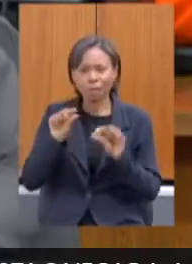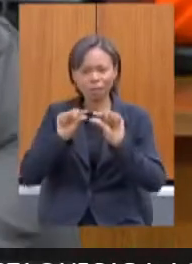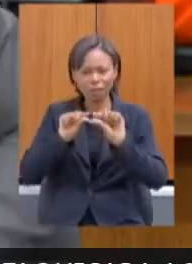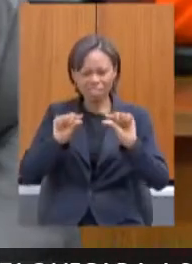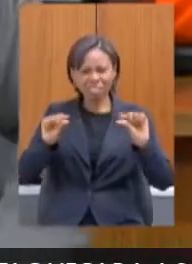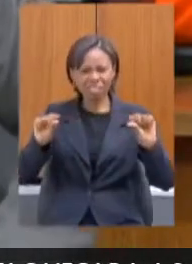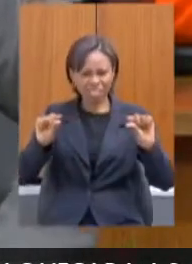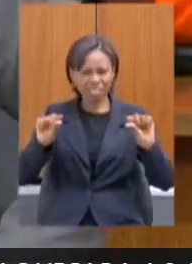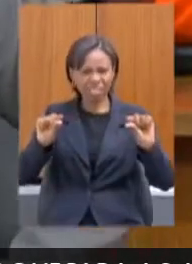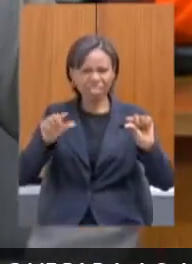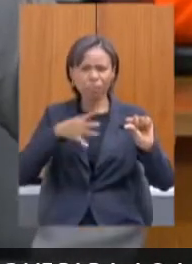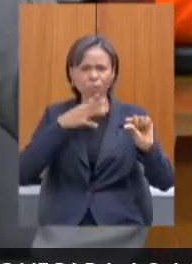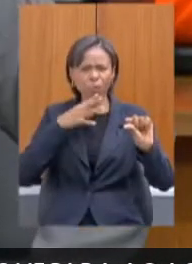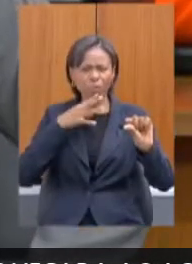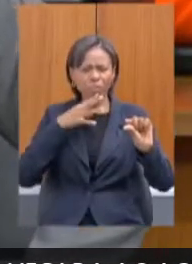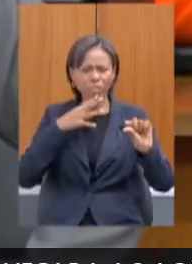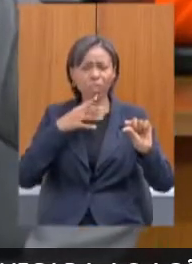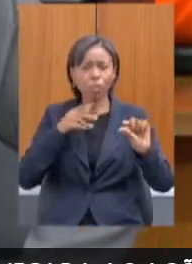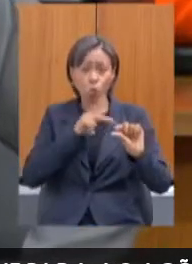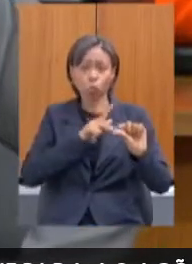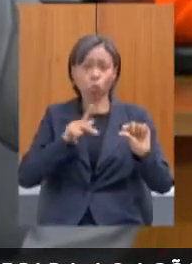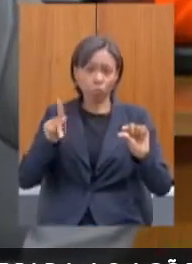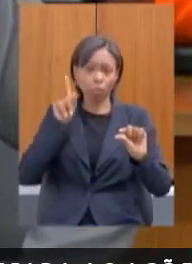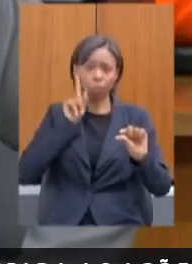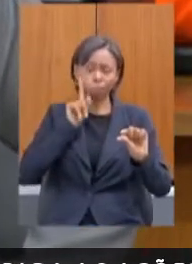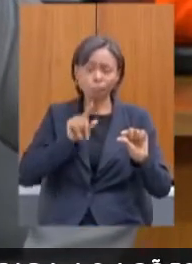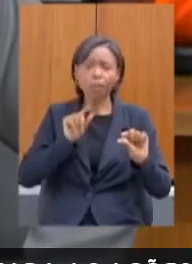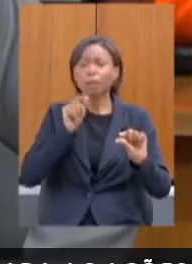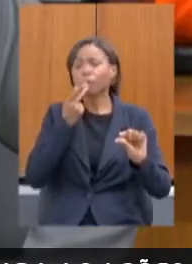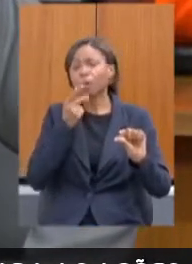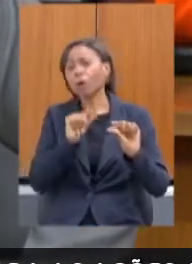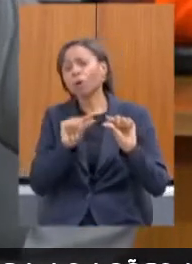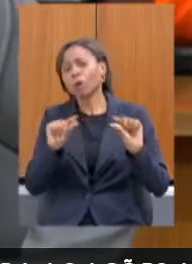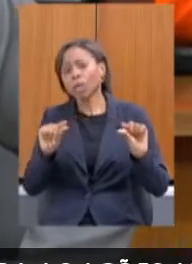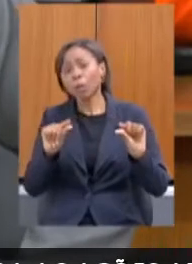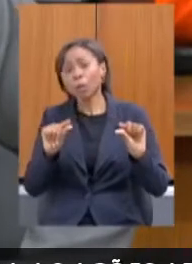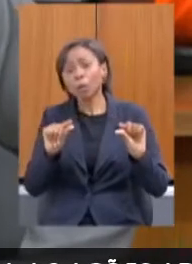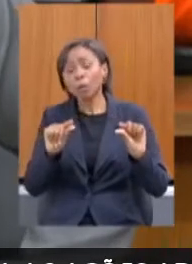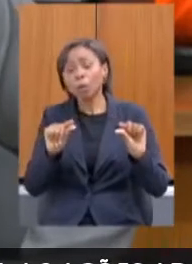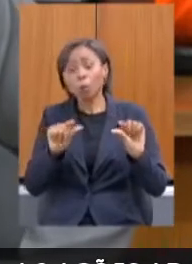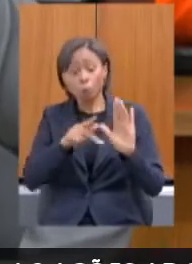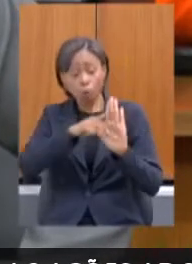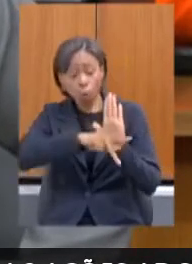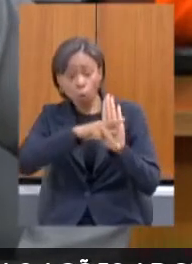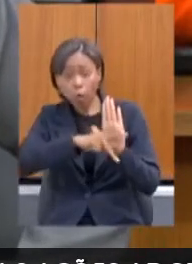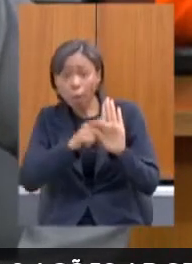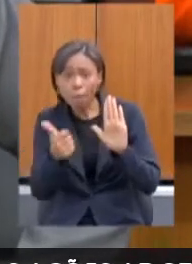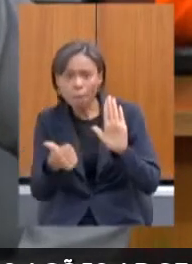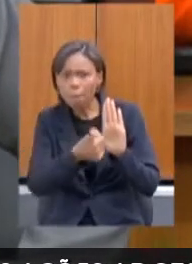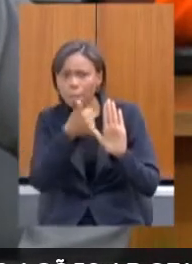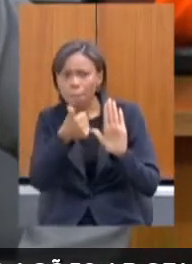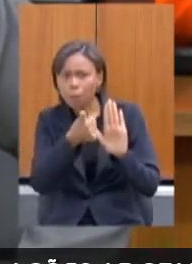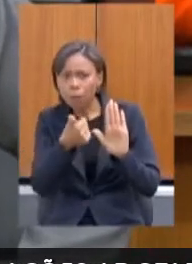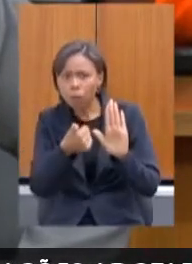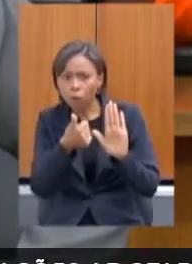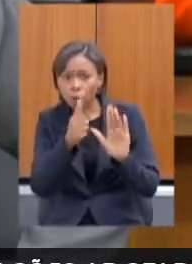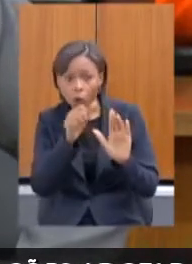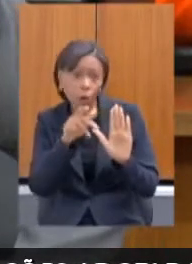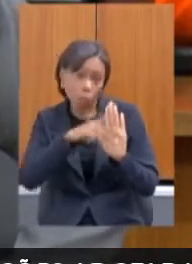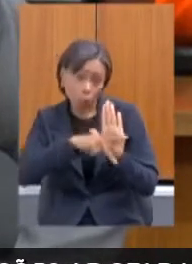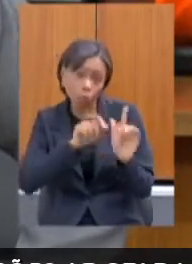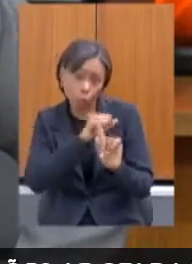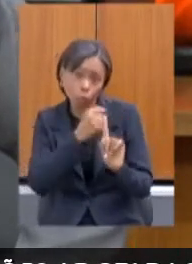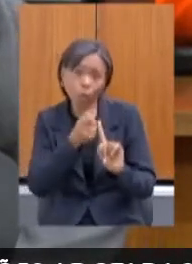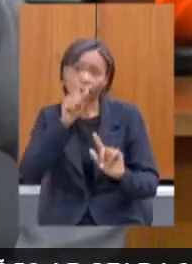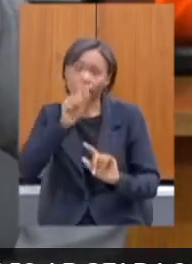conhecida do ex-presidente Reagan que fala que o melhor programa social é o emprego. Eu acho que o governo tem o foco nisso, mas